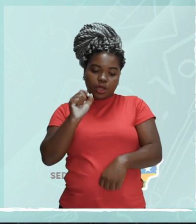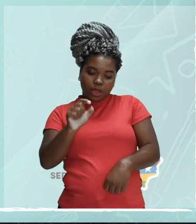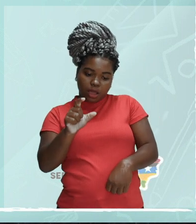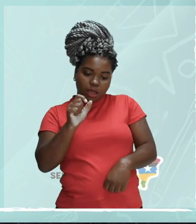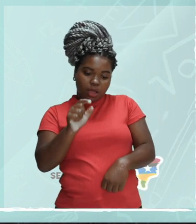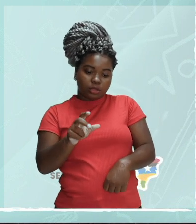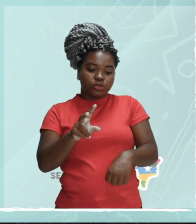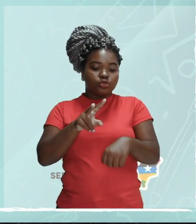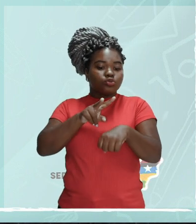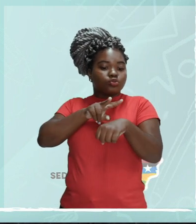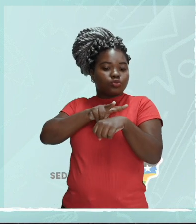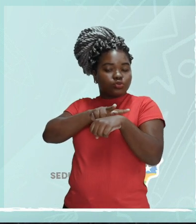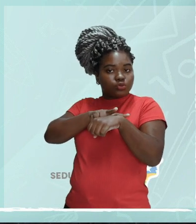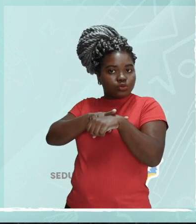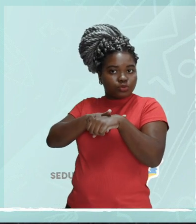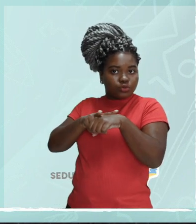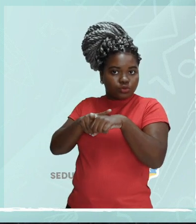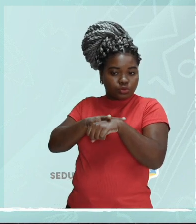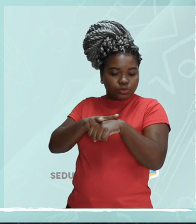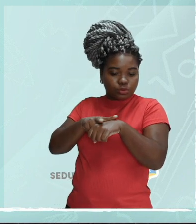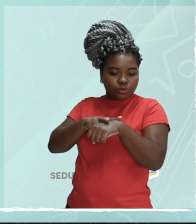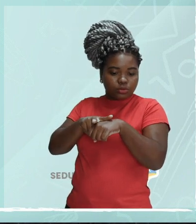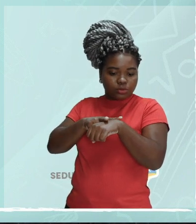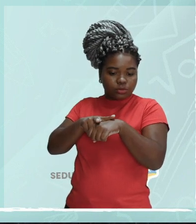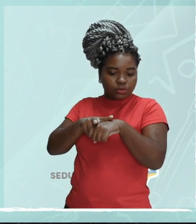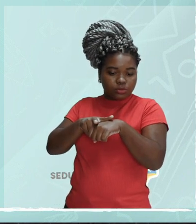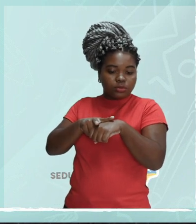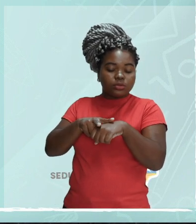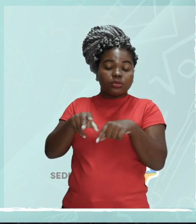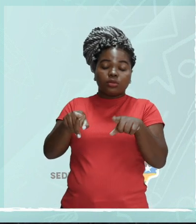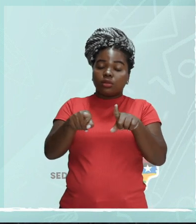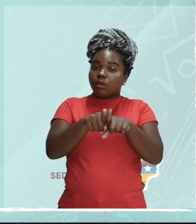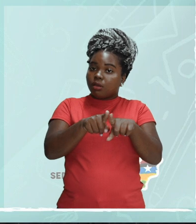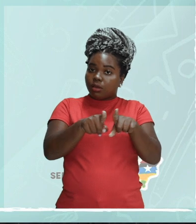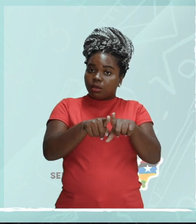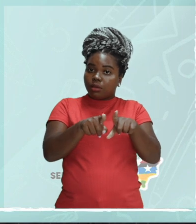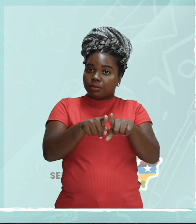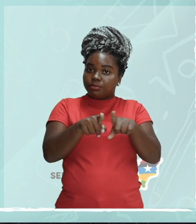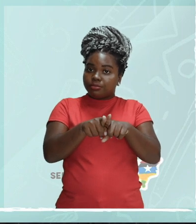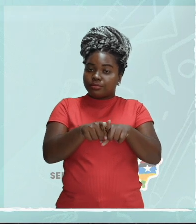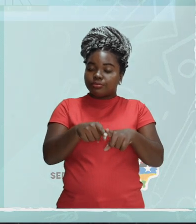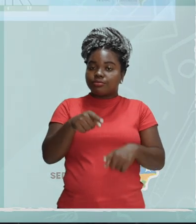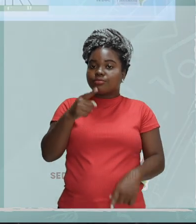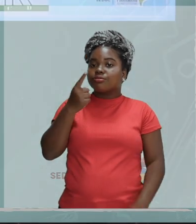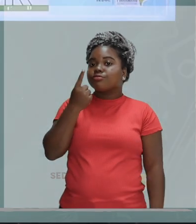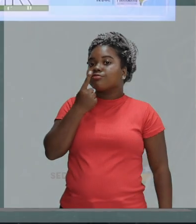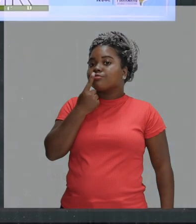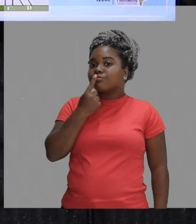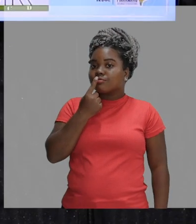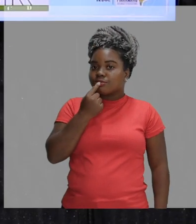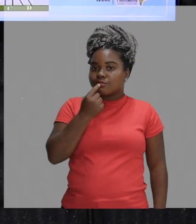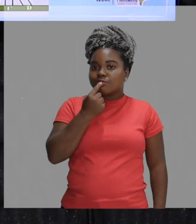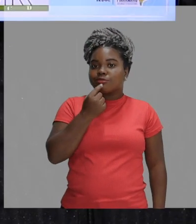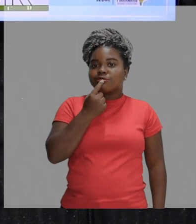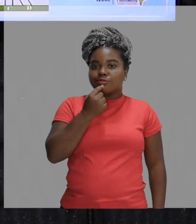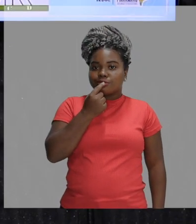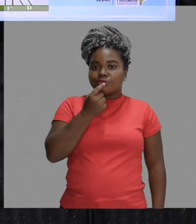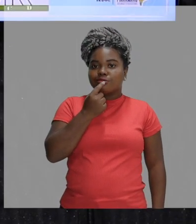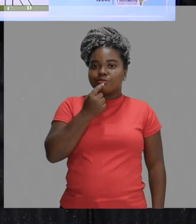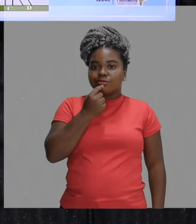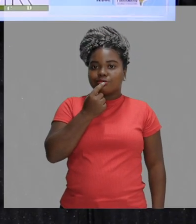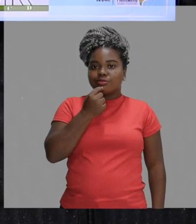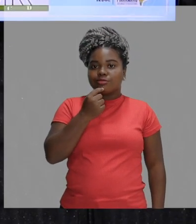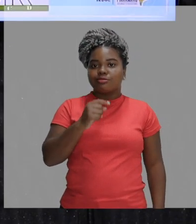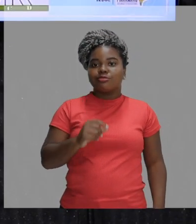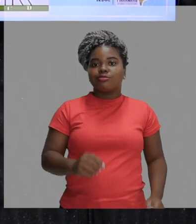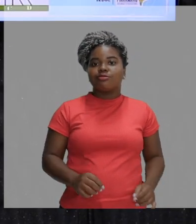O B será o azul porque vem da fonte azul. O C será o verde porque vem da da fonte verde.